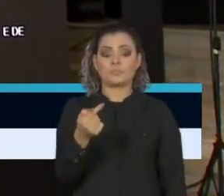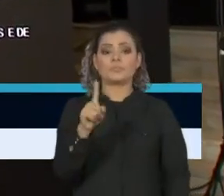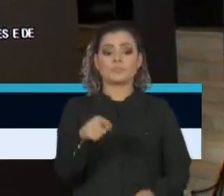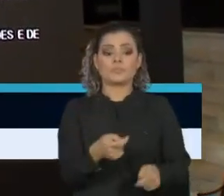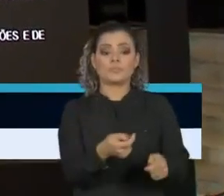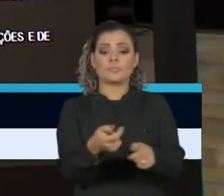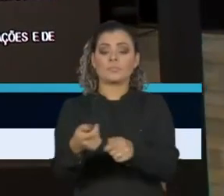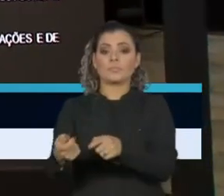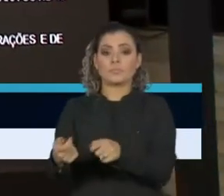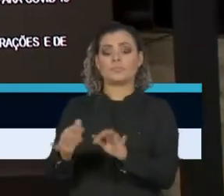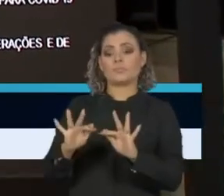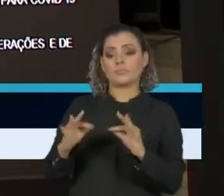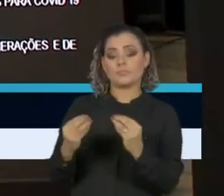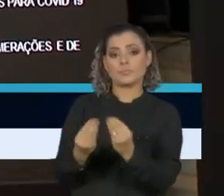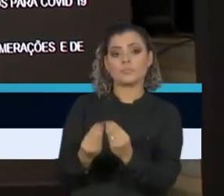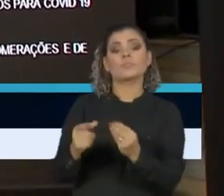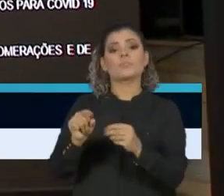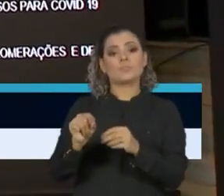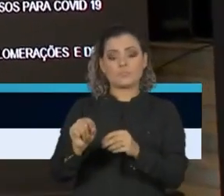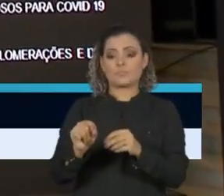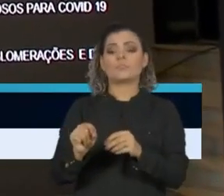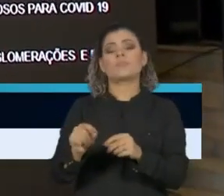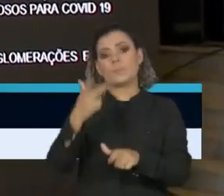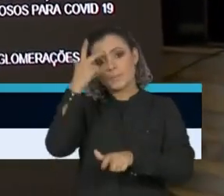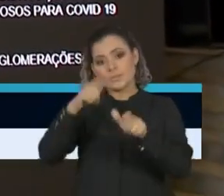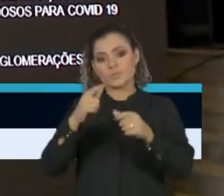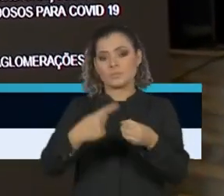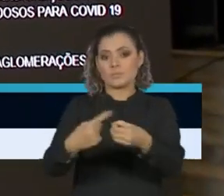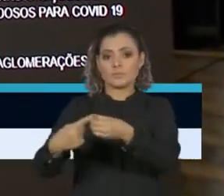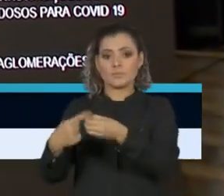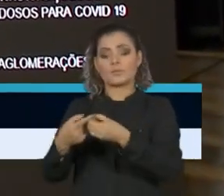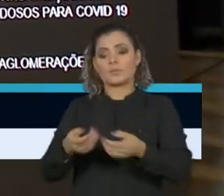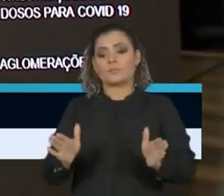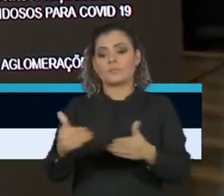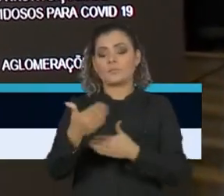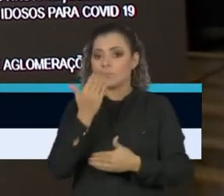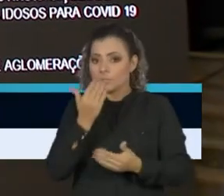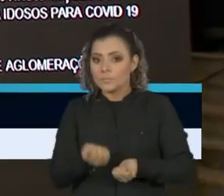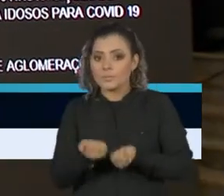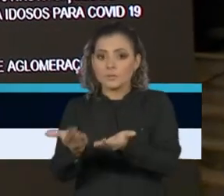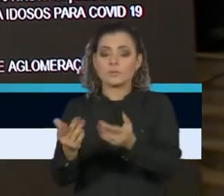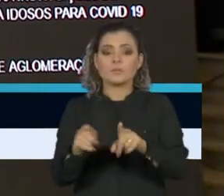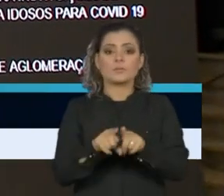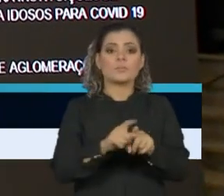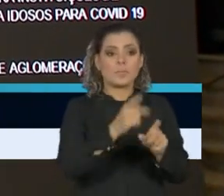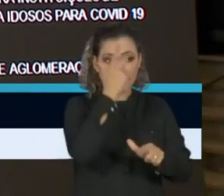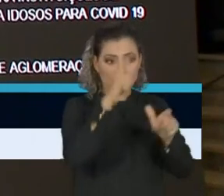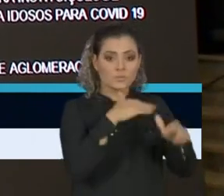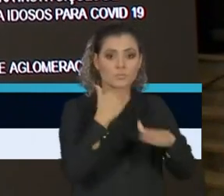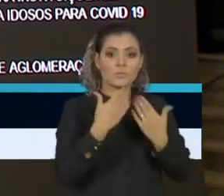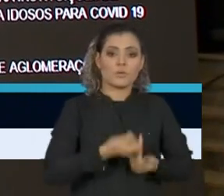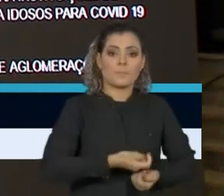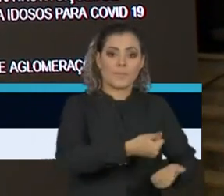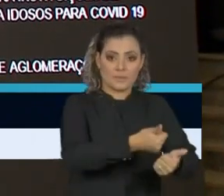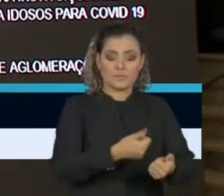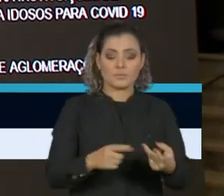eventuais aos municípios para aquisição de cestas básicas e auxílio-mortalidade, e 2